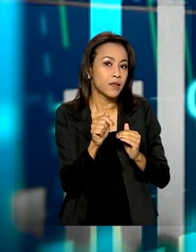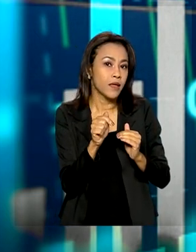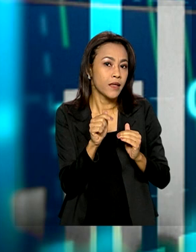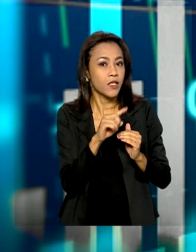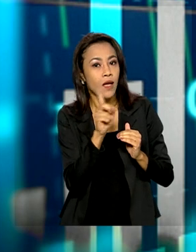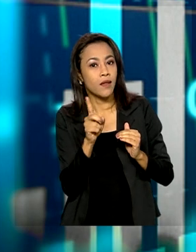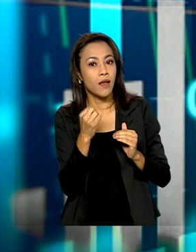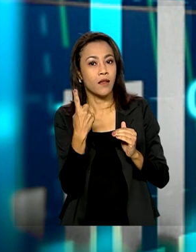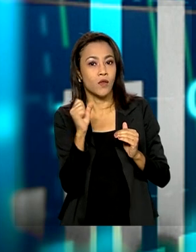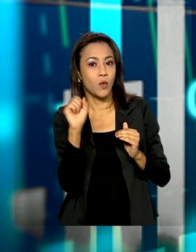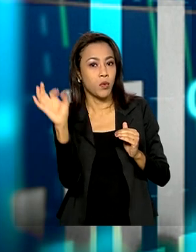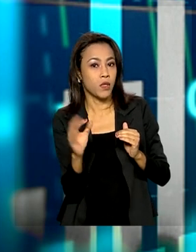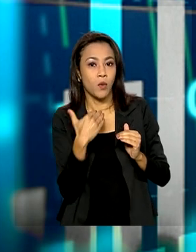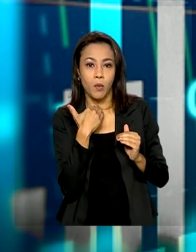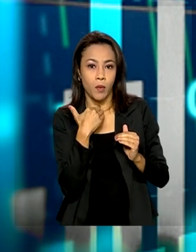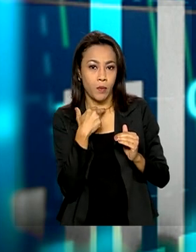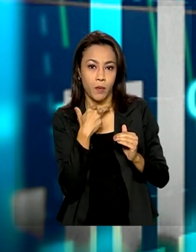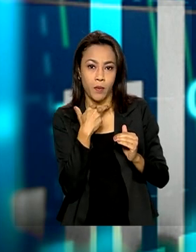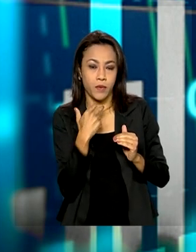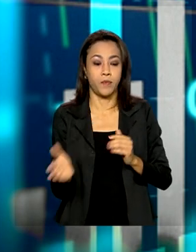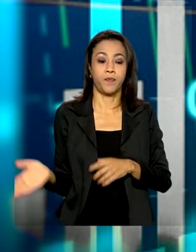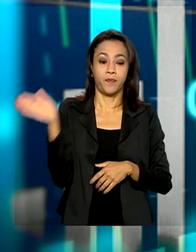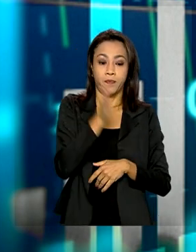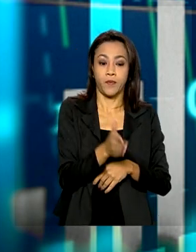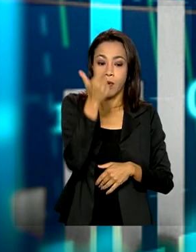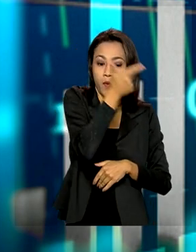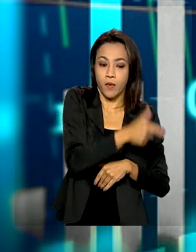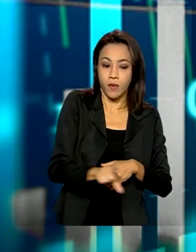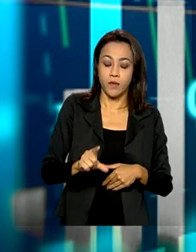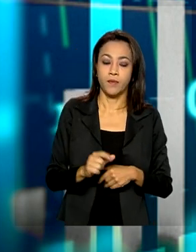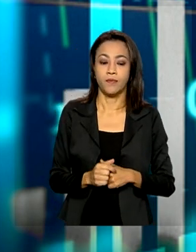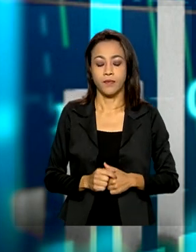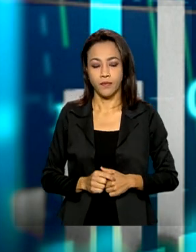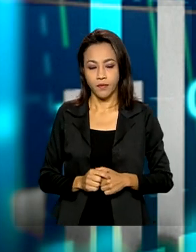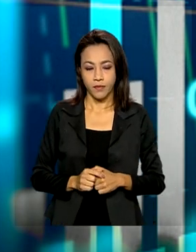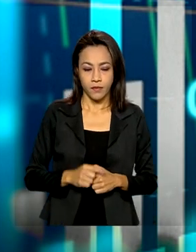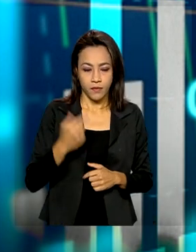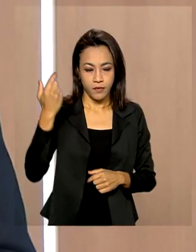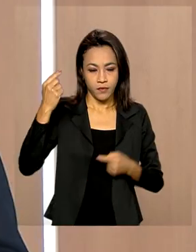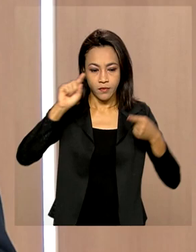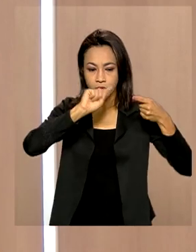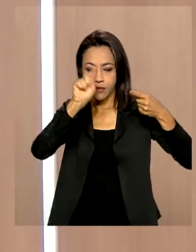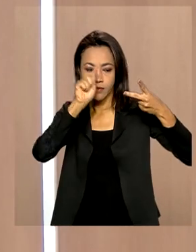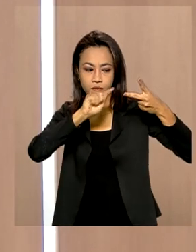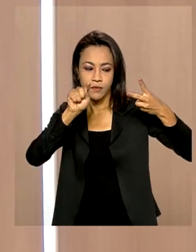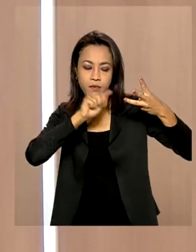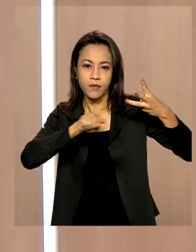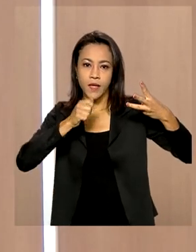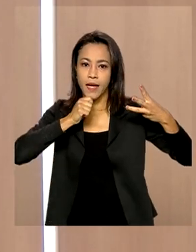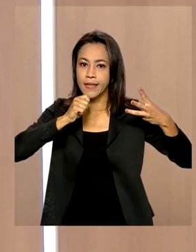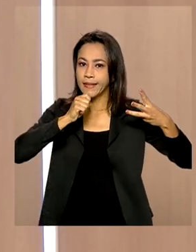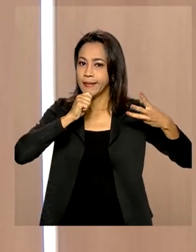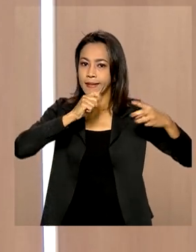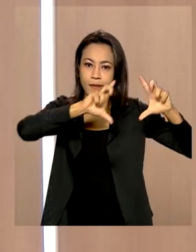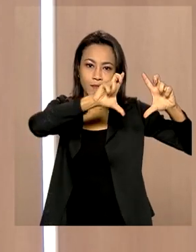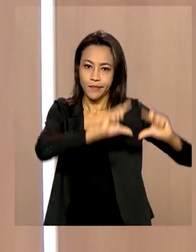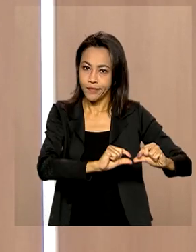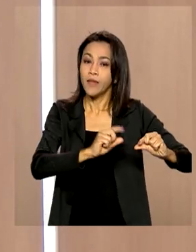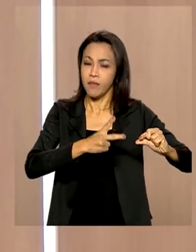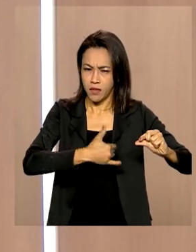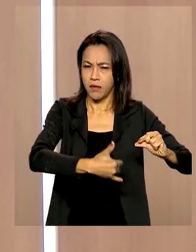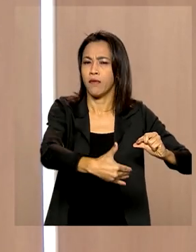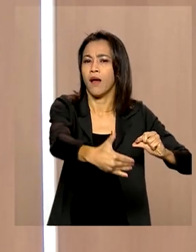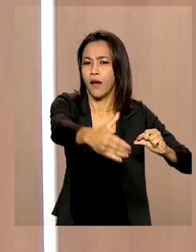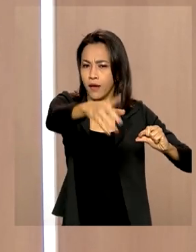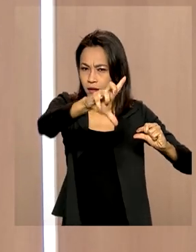18%. Por outro lado, nós também trouxemos aqui quais os itens que ainda não caíram, mas que devem cair, e nós vamos ver